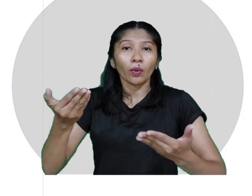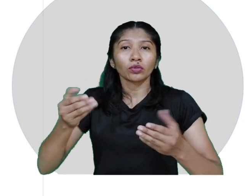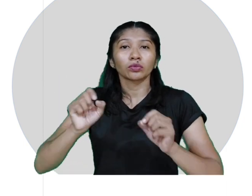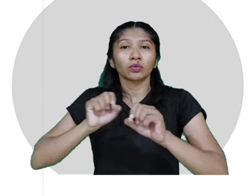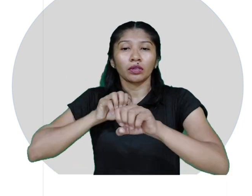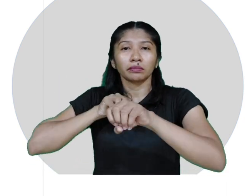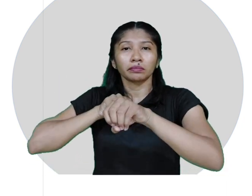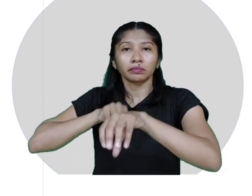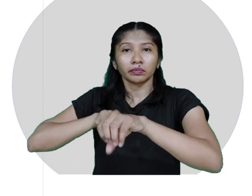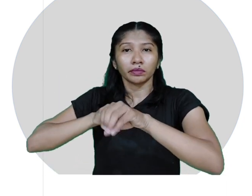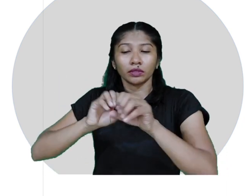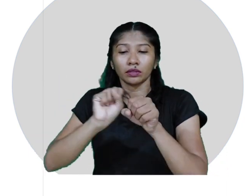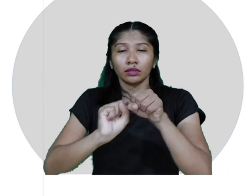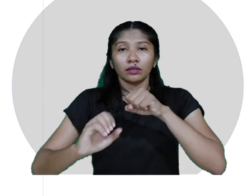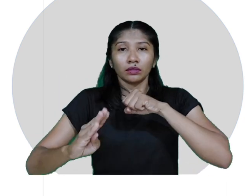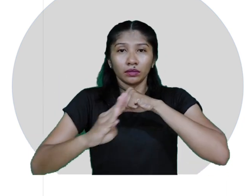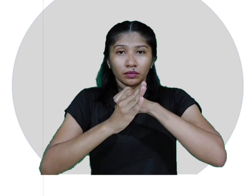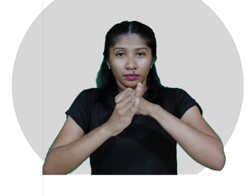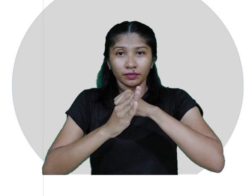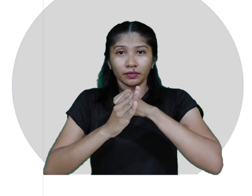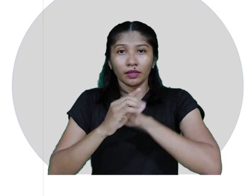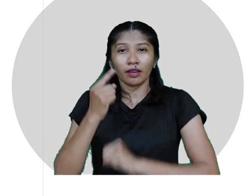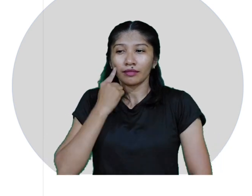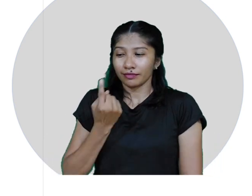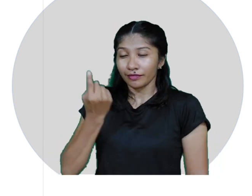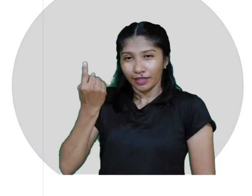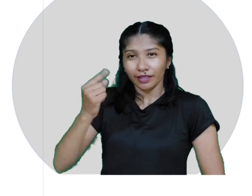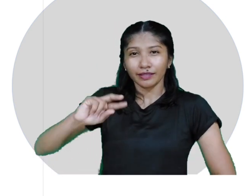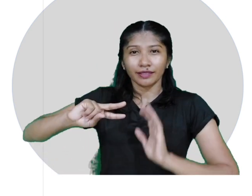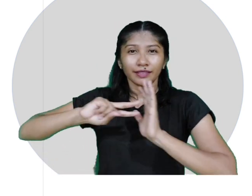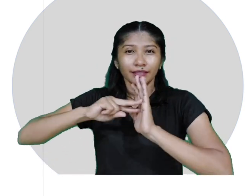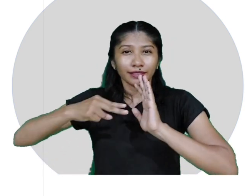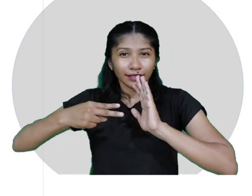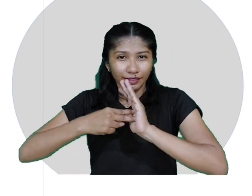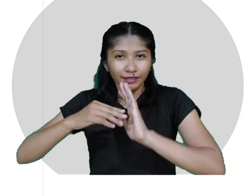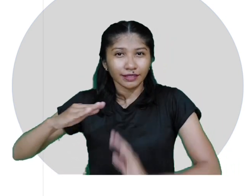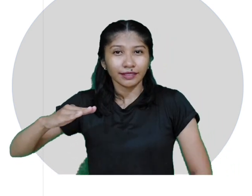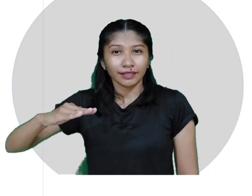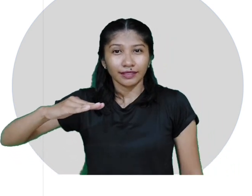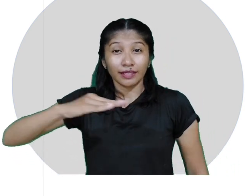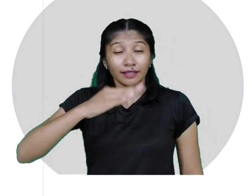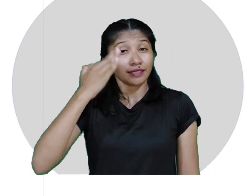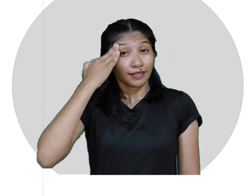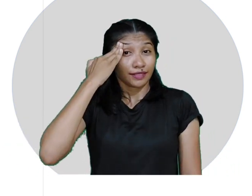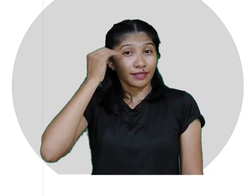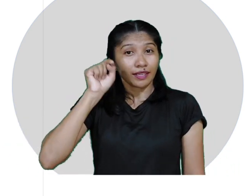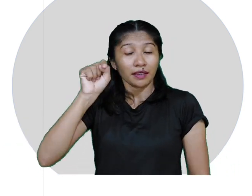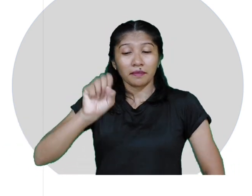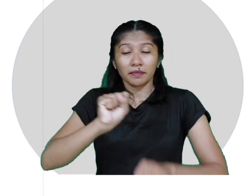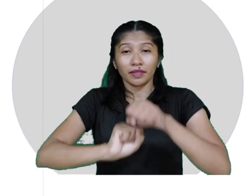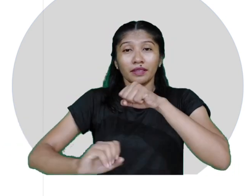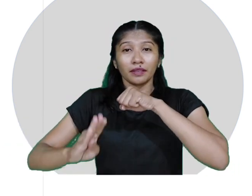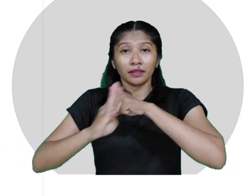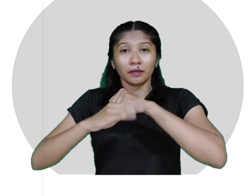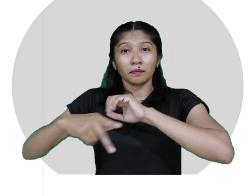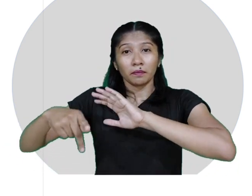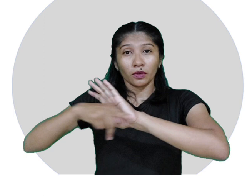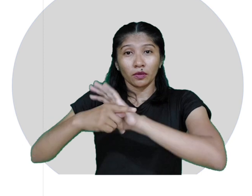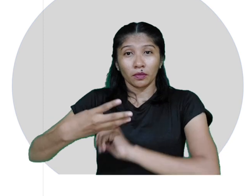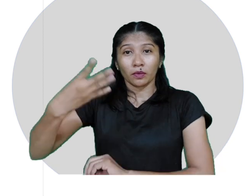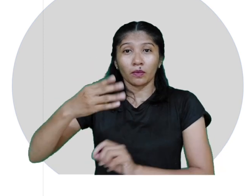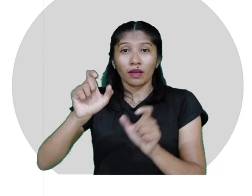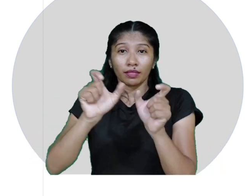o substantivo currus, que significa carro. Sabemos que este substantivo pertence à quarta declinação,